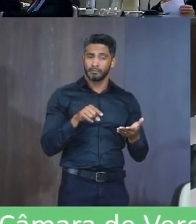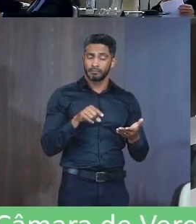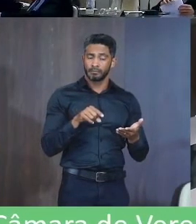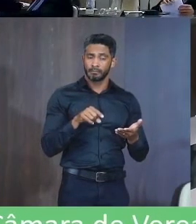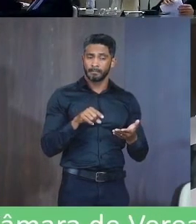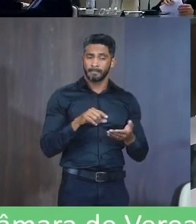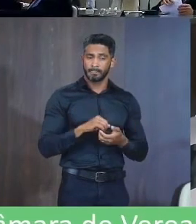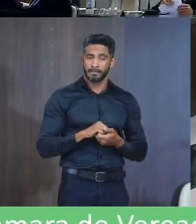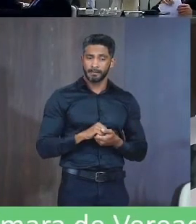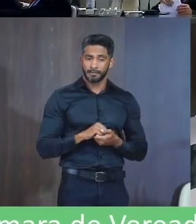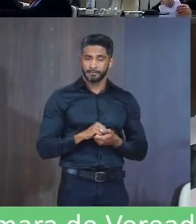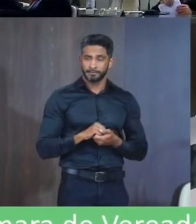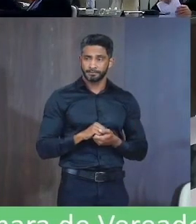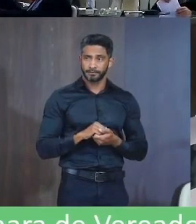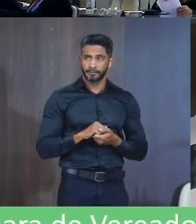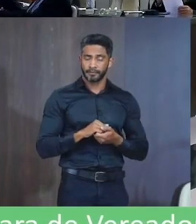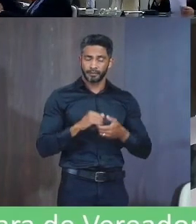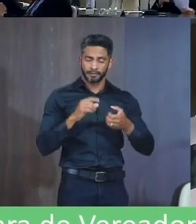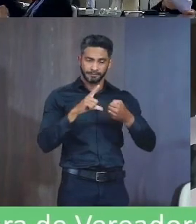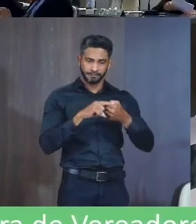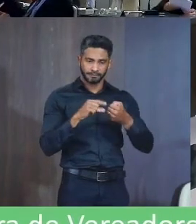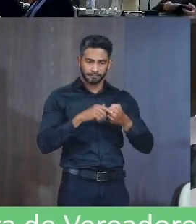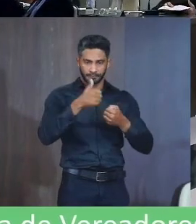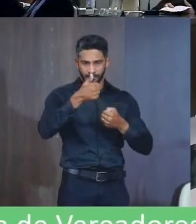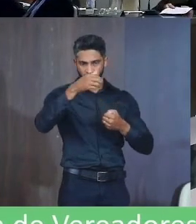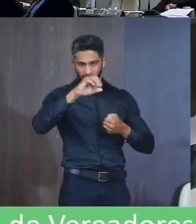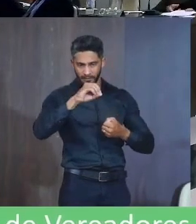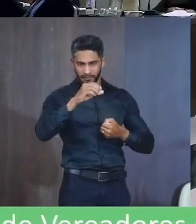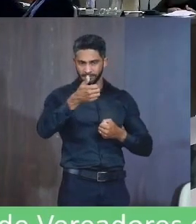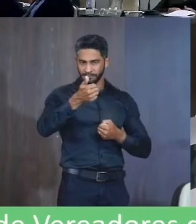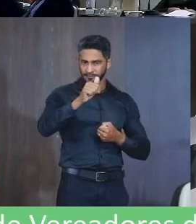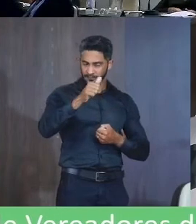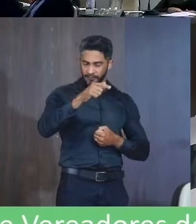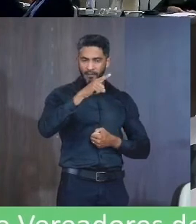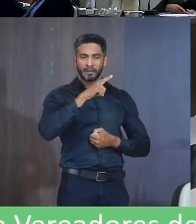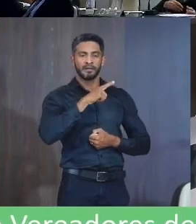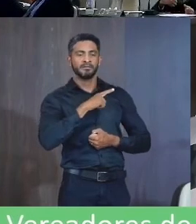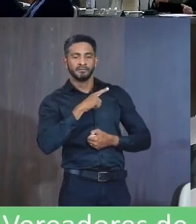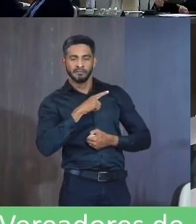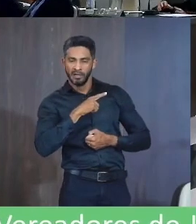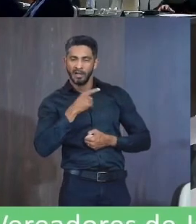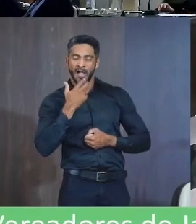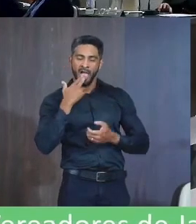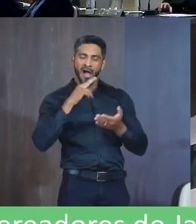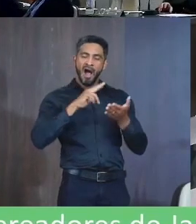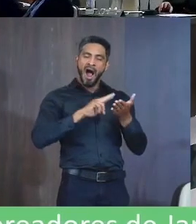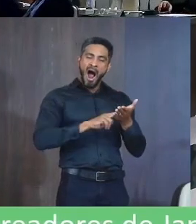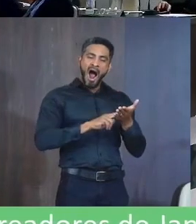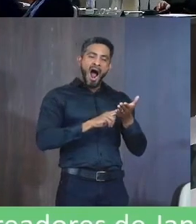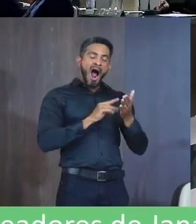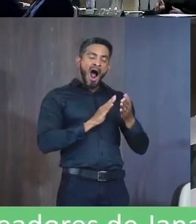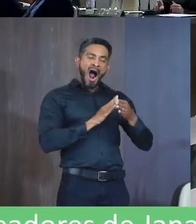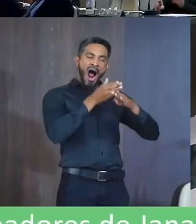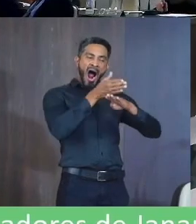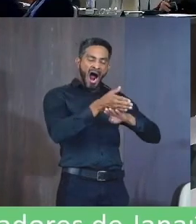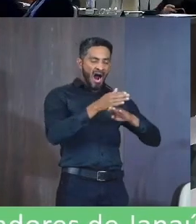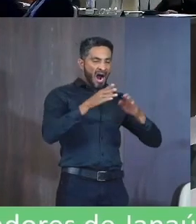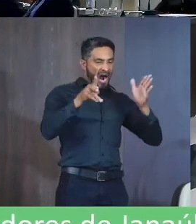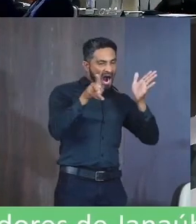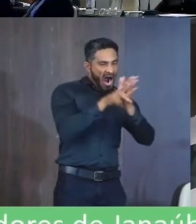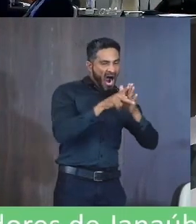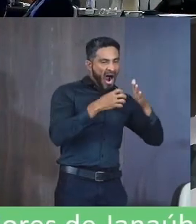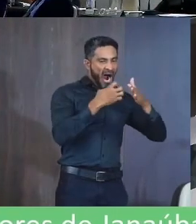Em tal Ato Normativo Artigos 10 e 11 Existe modalidade Entrega interna Por retirada Dos objetos